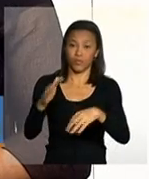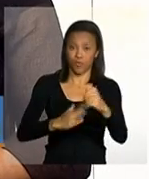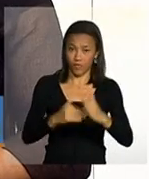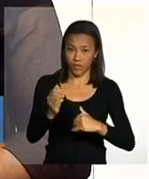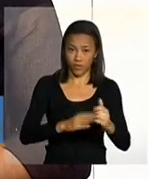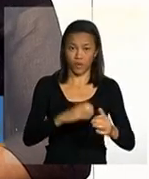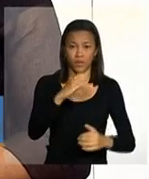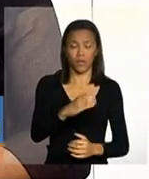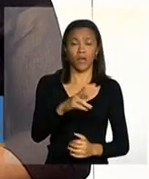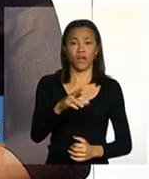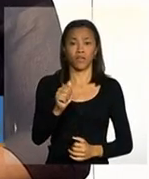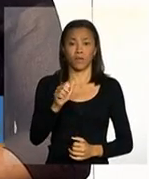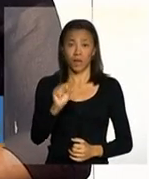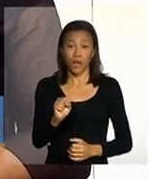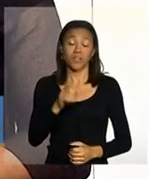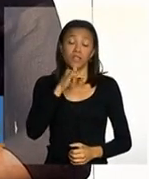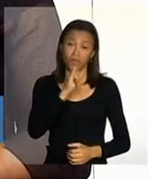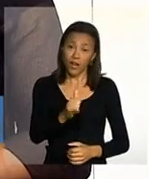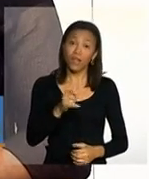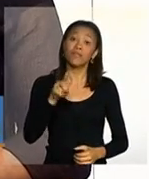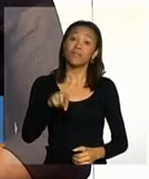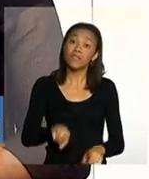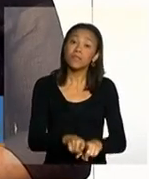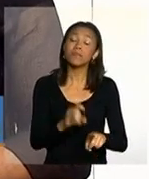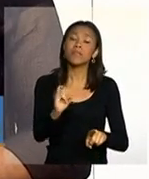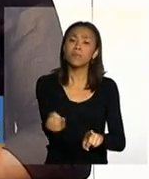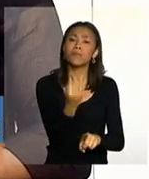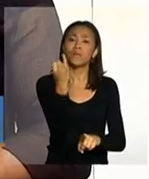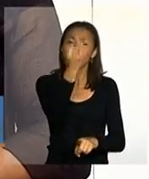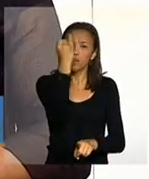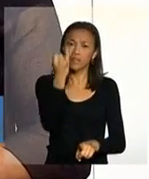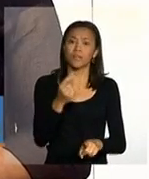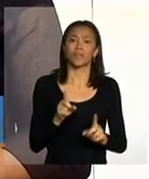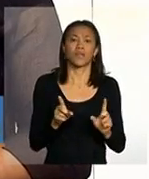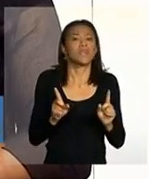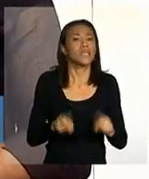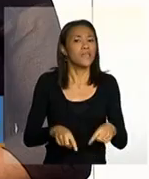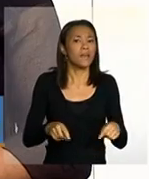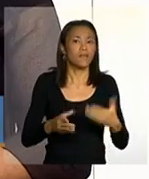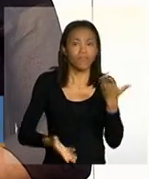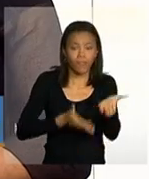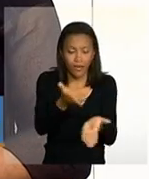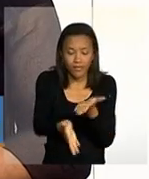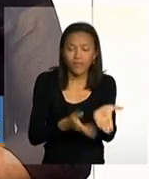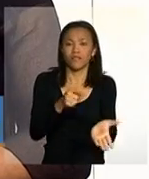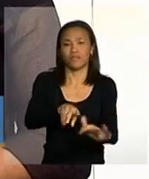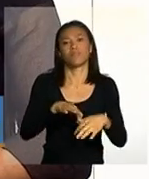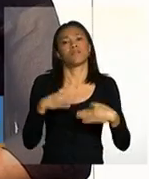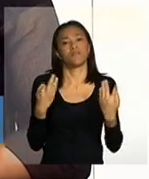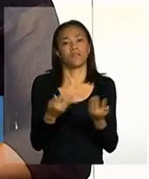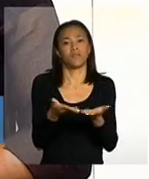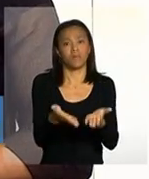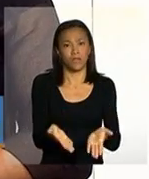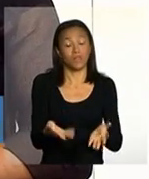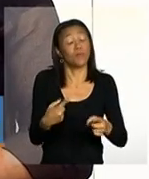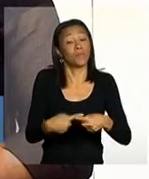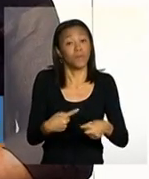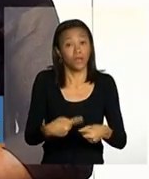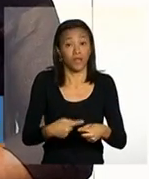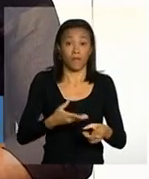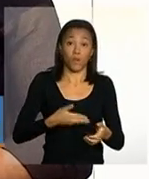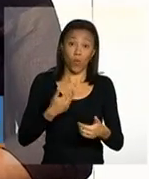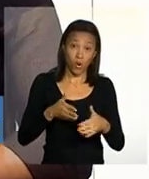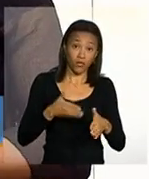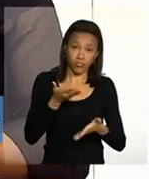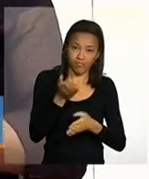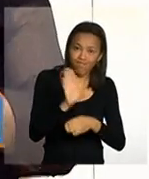da importância de que seja dada sejam atendidas essas famílias porque no acompanhamento